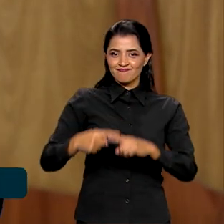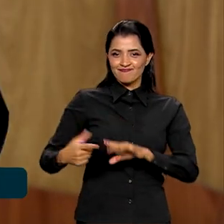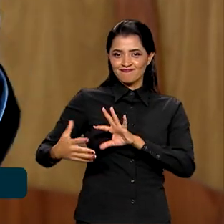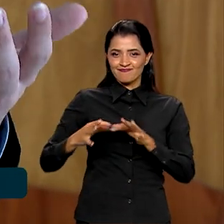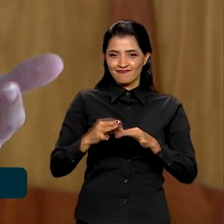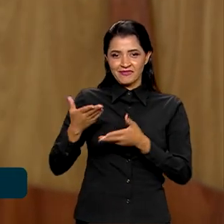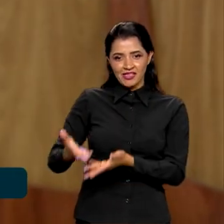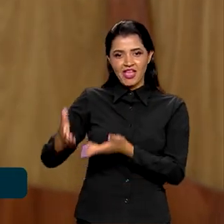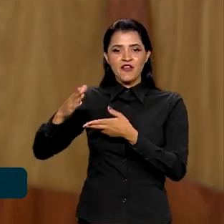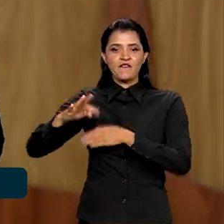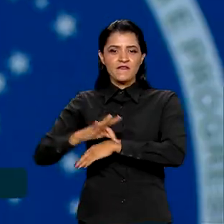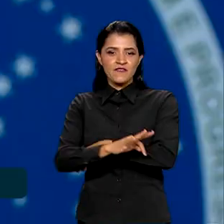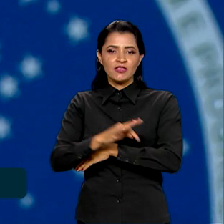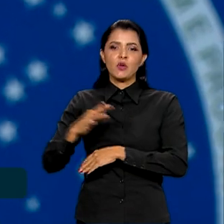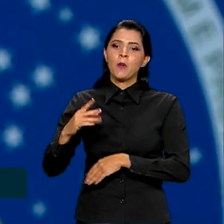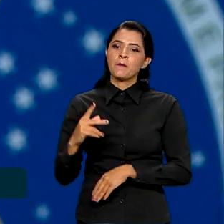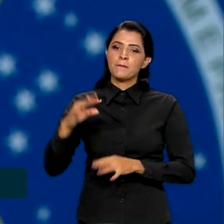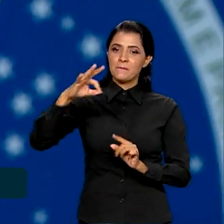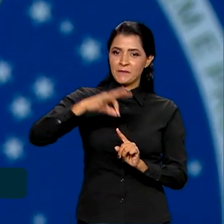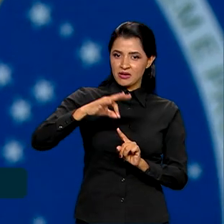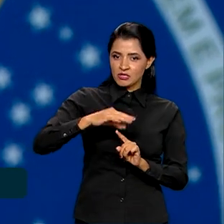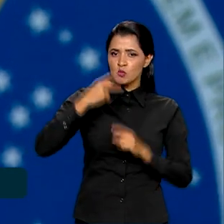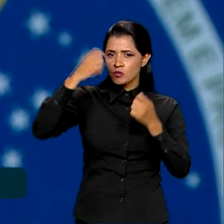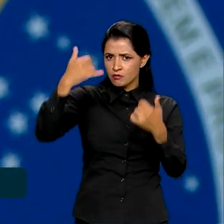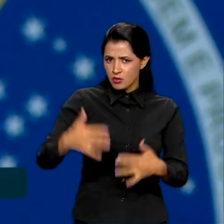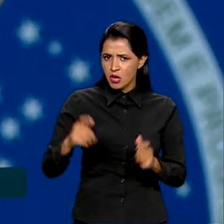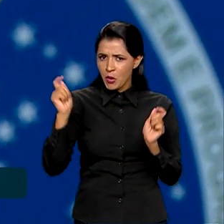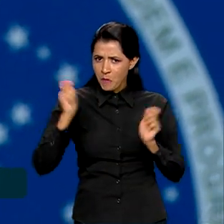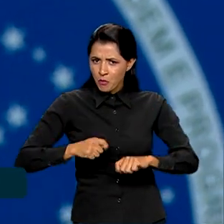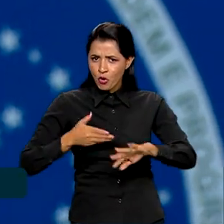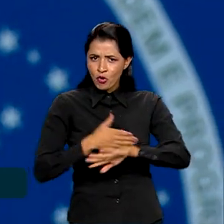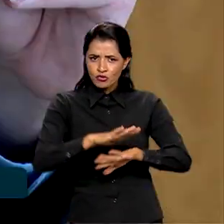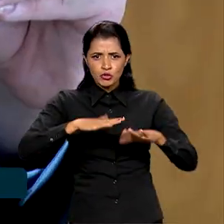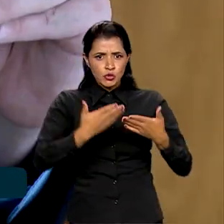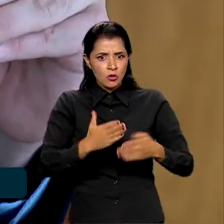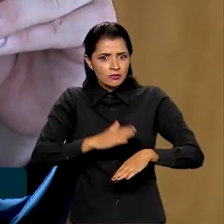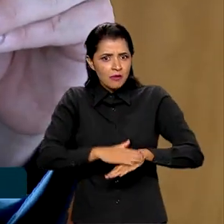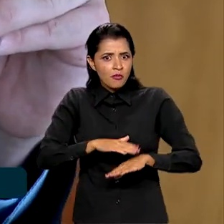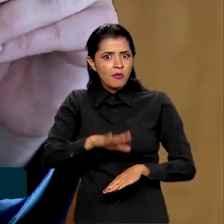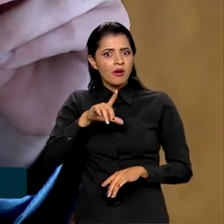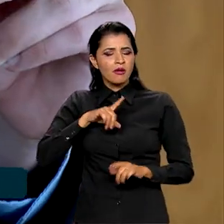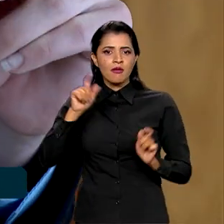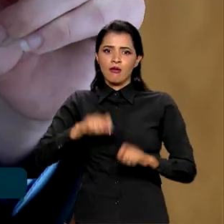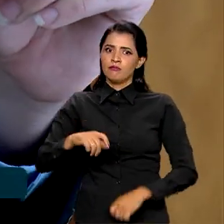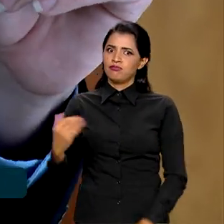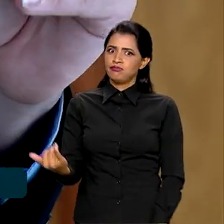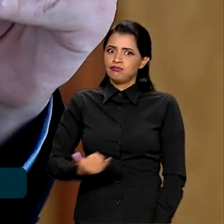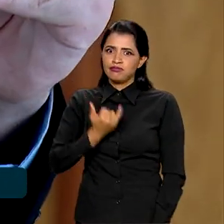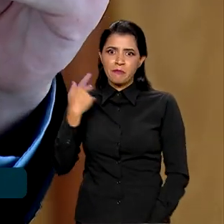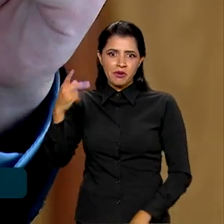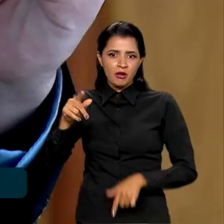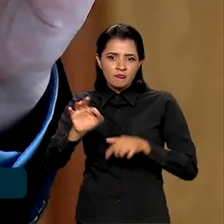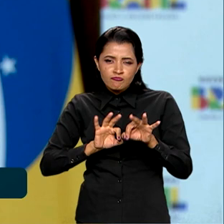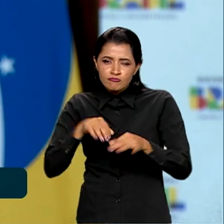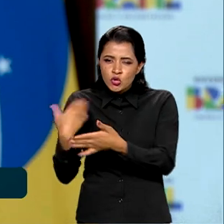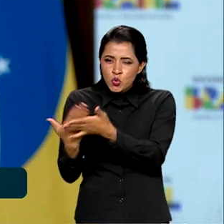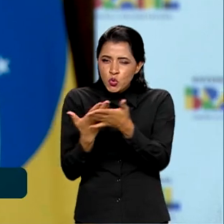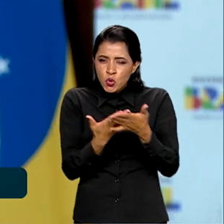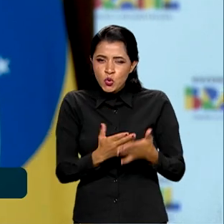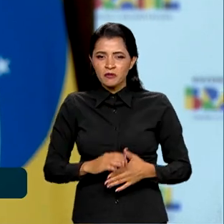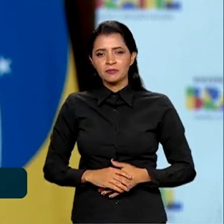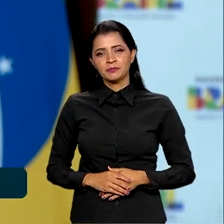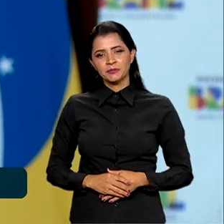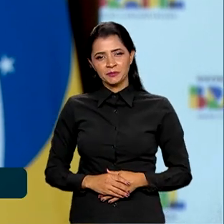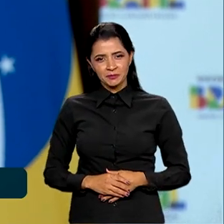Jovens Físicos no Paquistão e conta que poder ficar na escola por mais tempo foi fundamental para a sua preparação. Eu tive